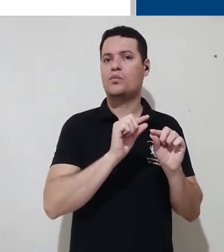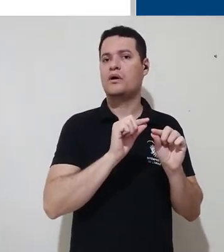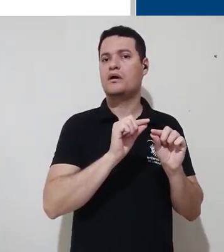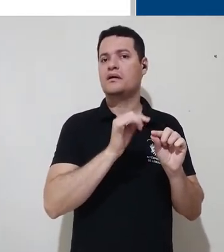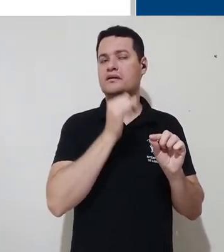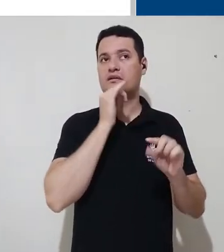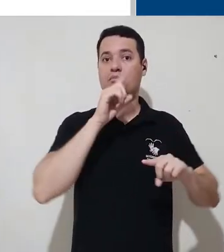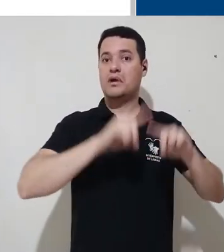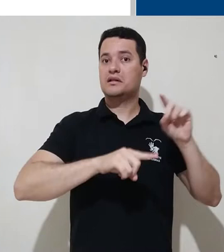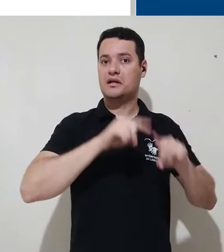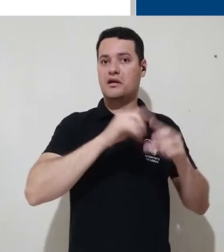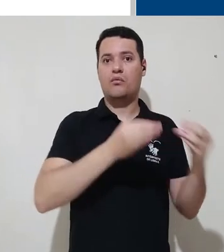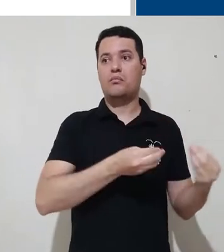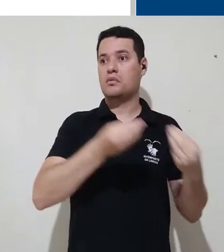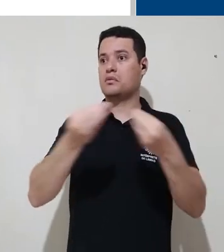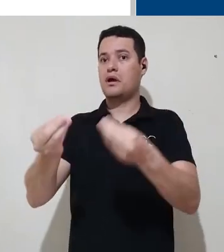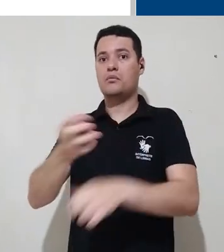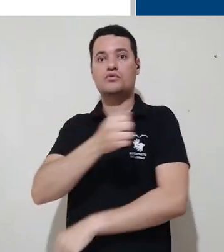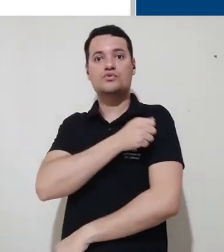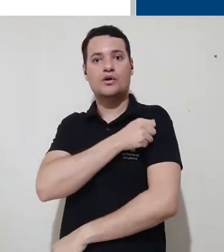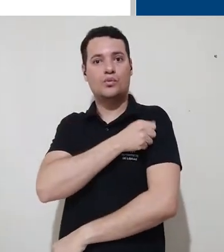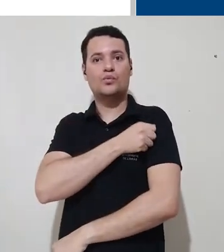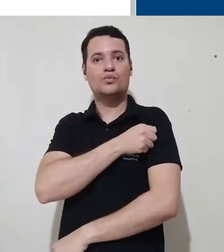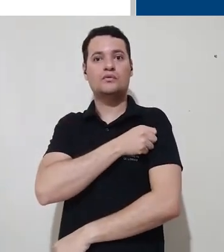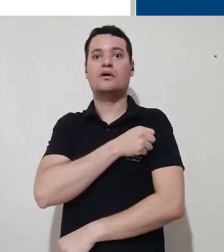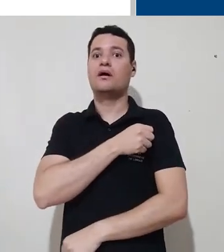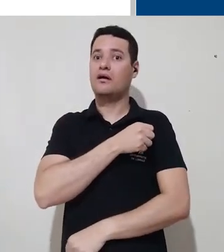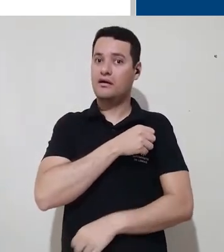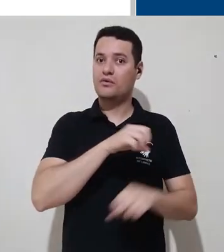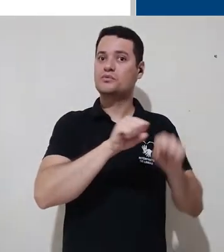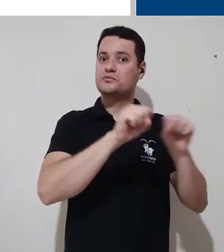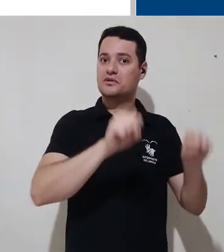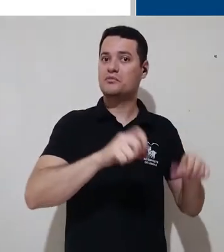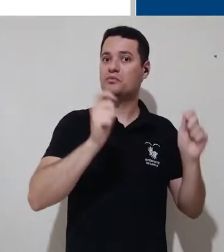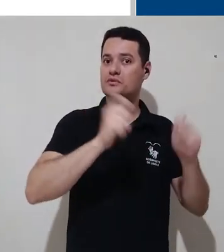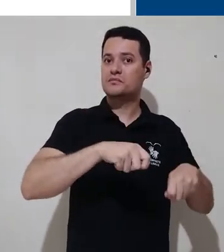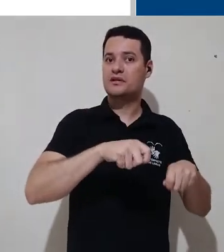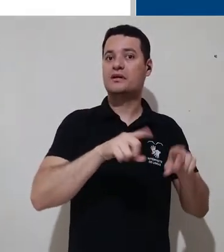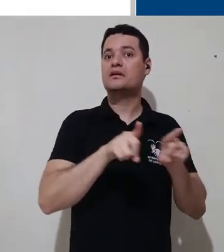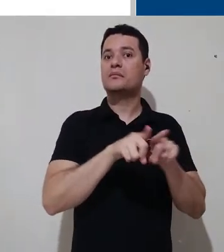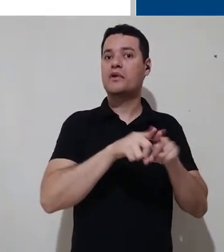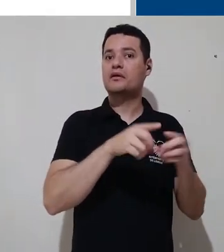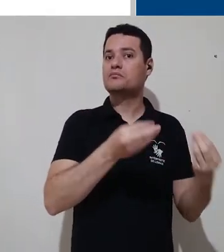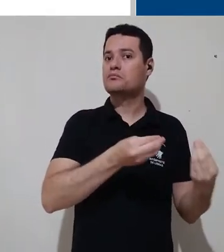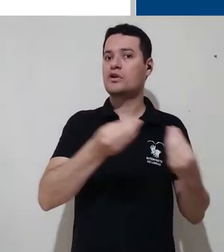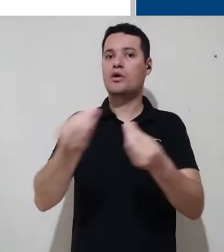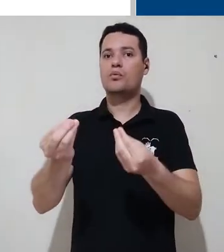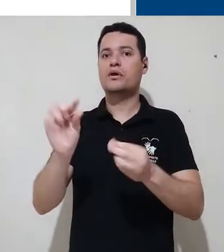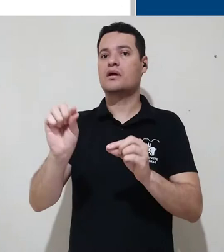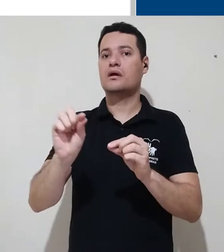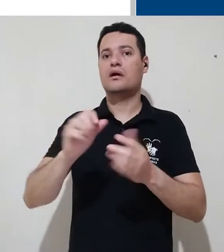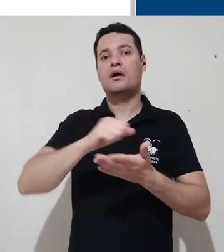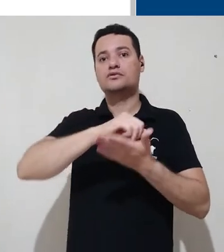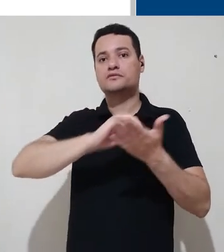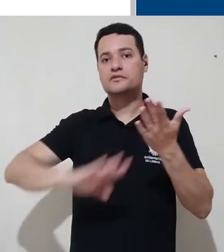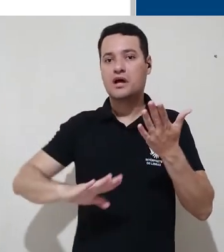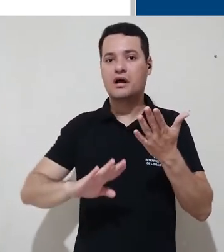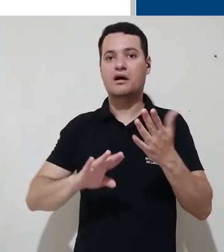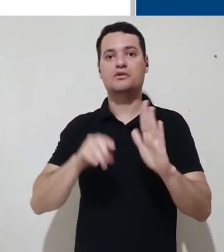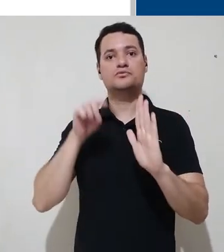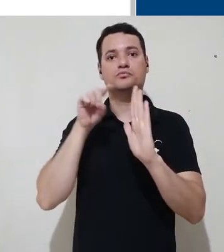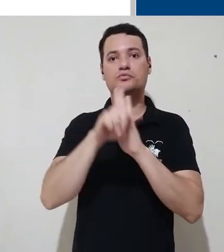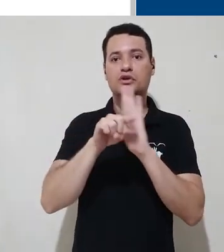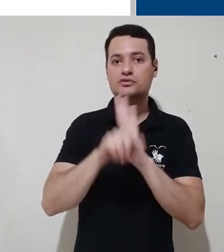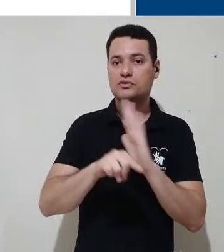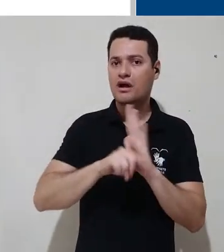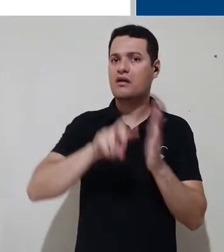disponibilizar material para os alunos, vai oferecer ferramentas como atividades e questionários